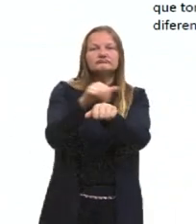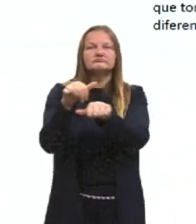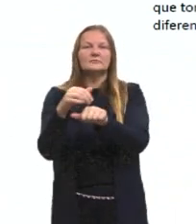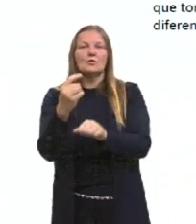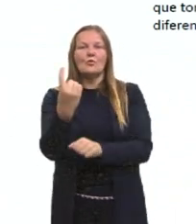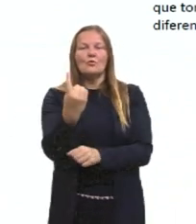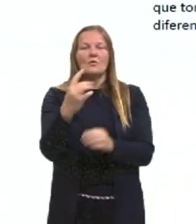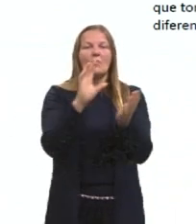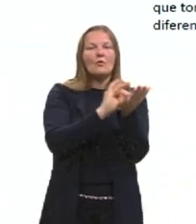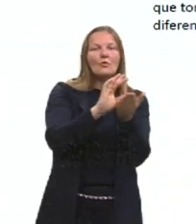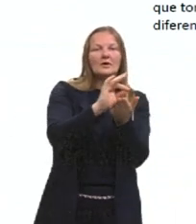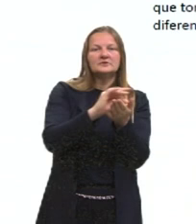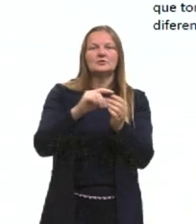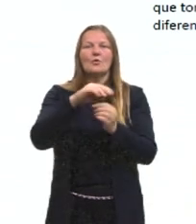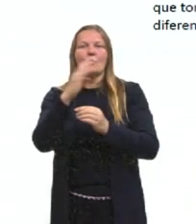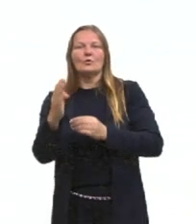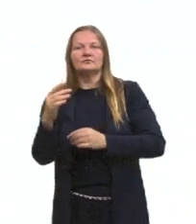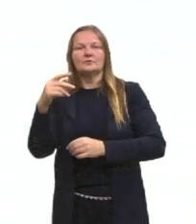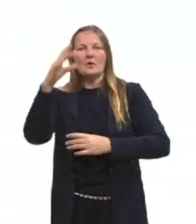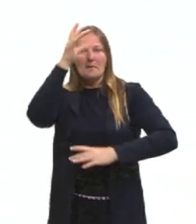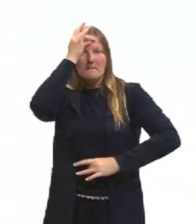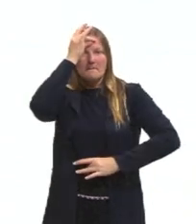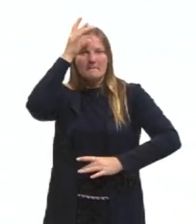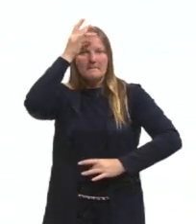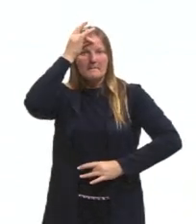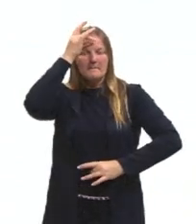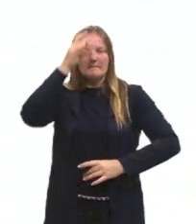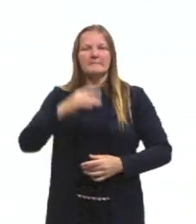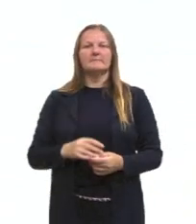um lado a colagem e do outro a performance.